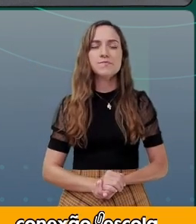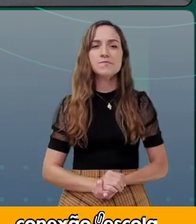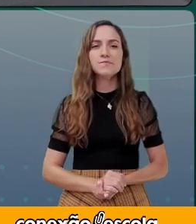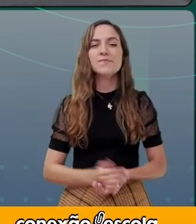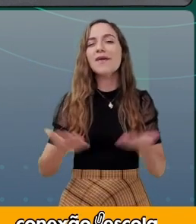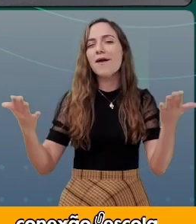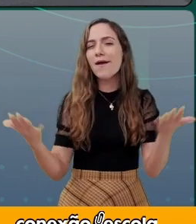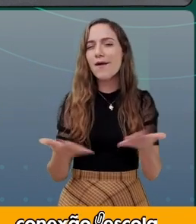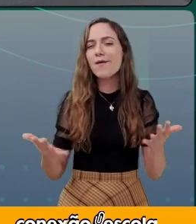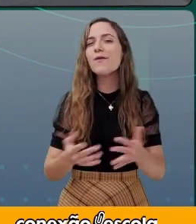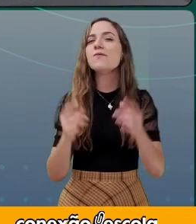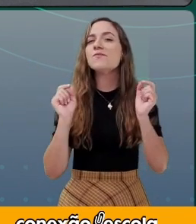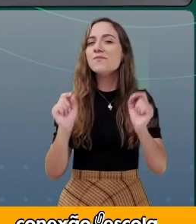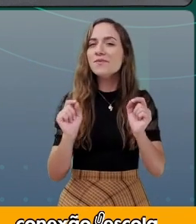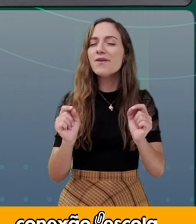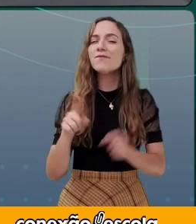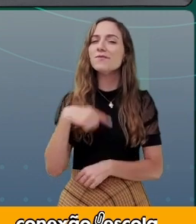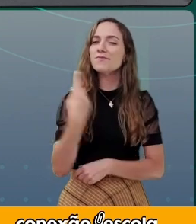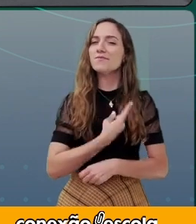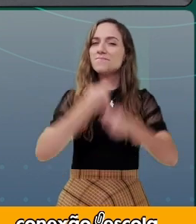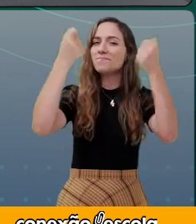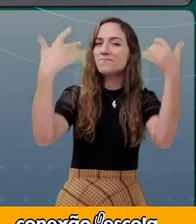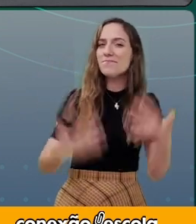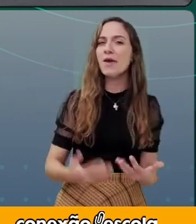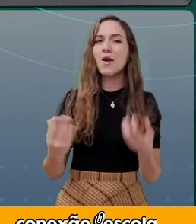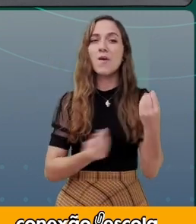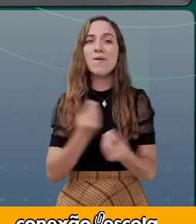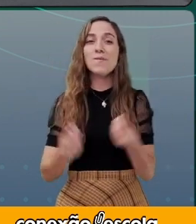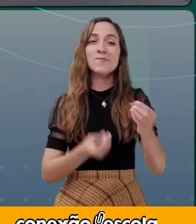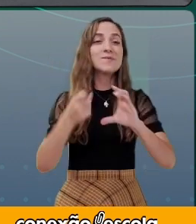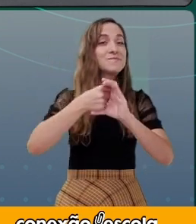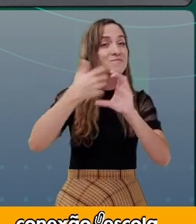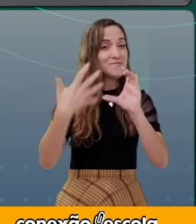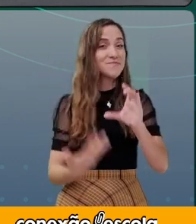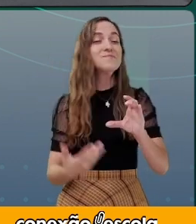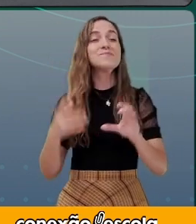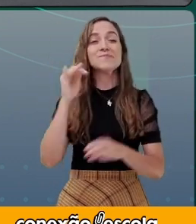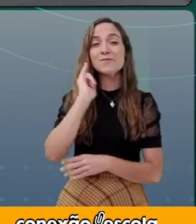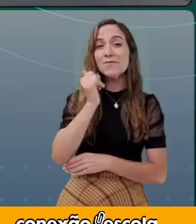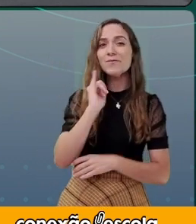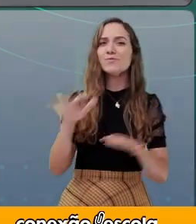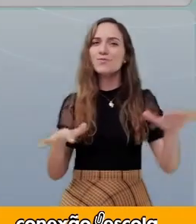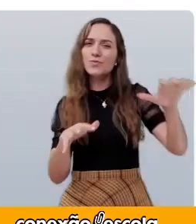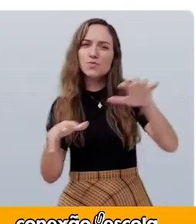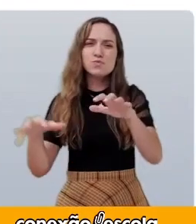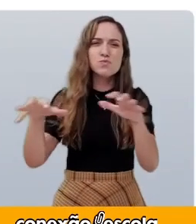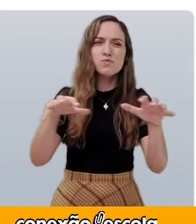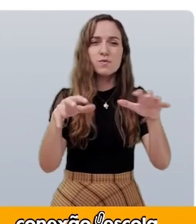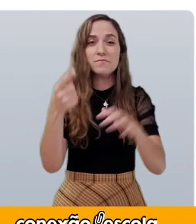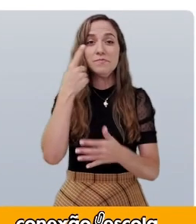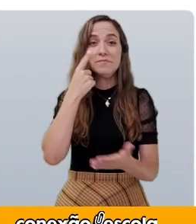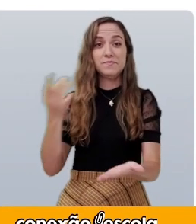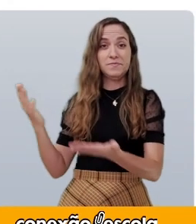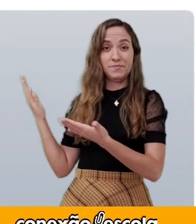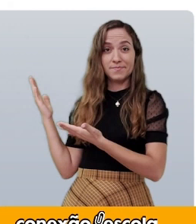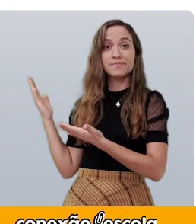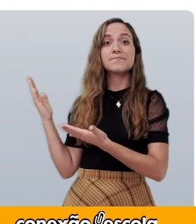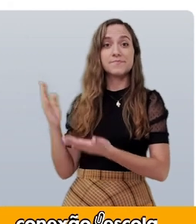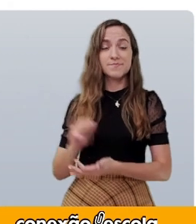Vamos agora falar sobre algumas características do conto de assombração. Veja só.